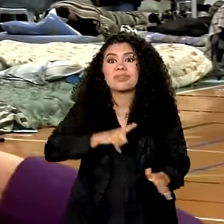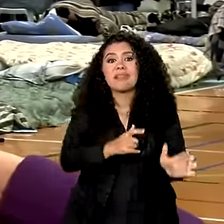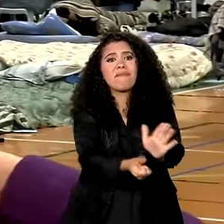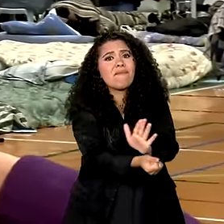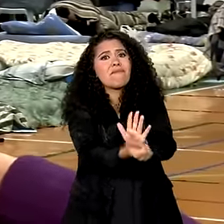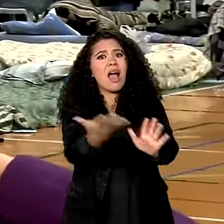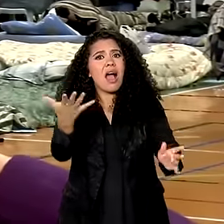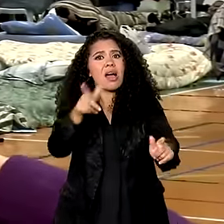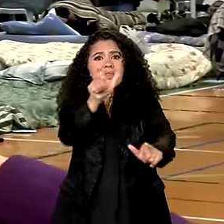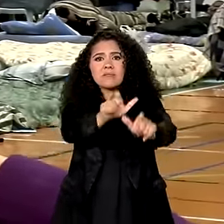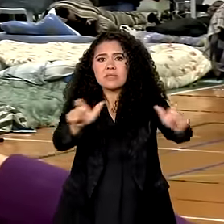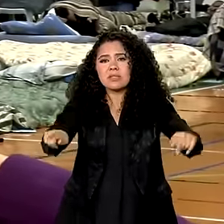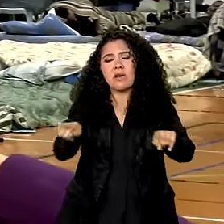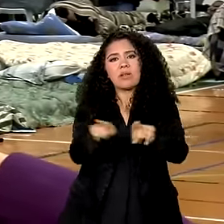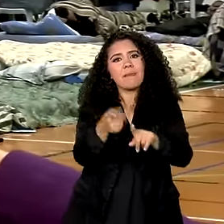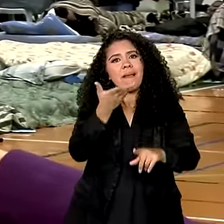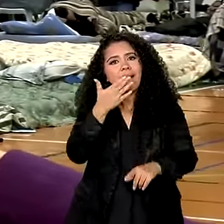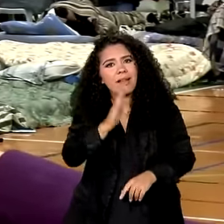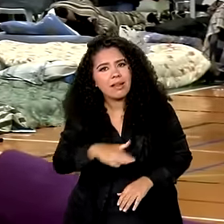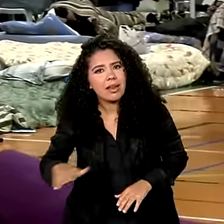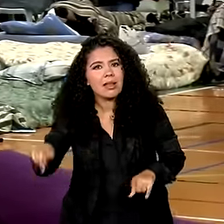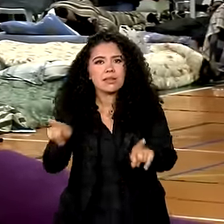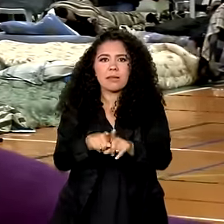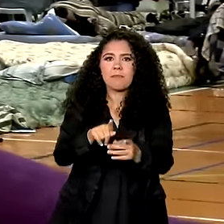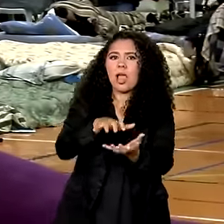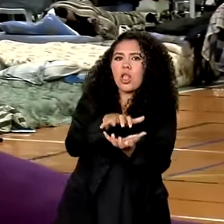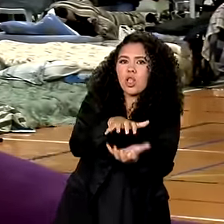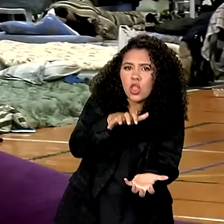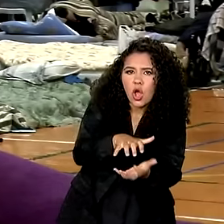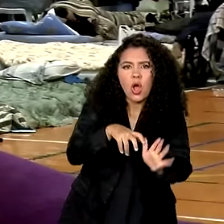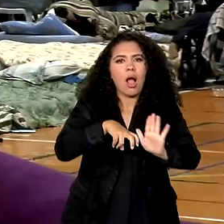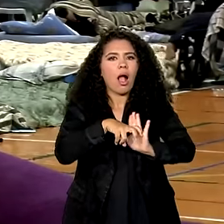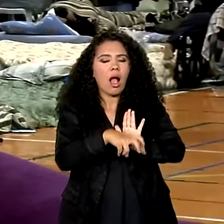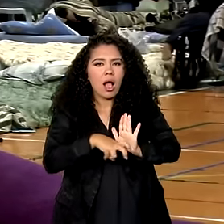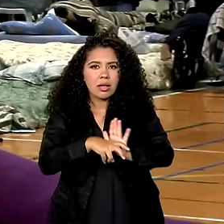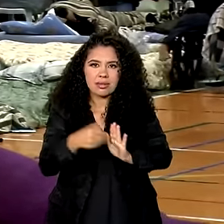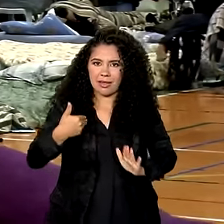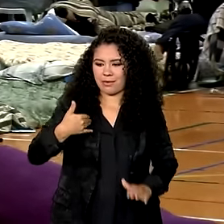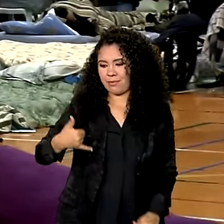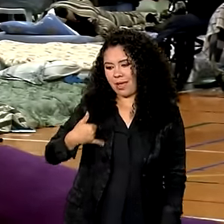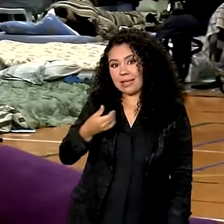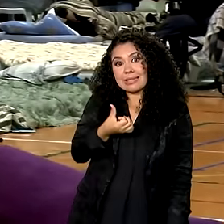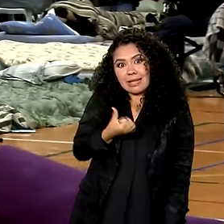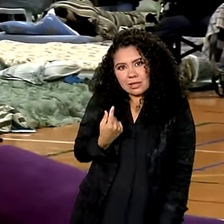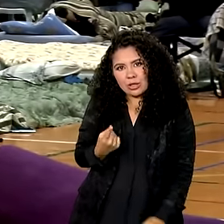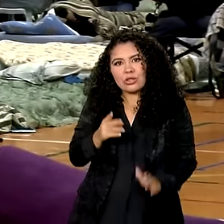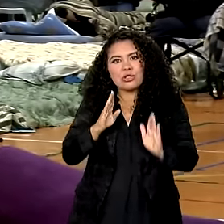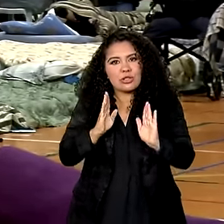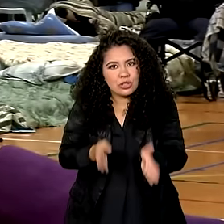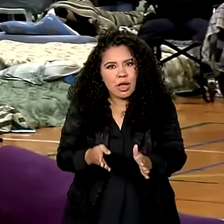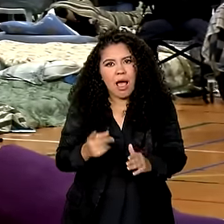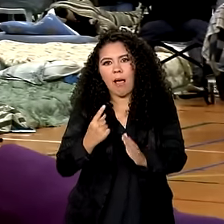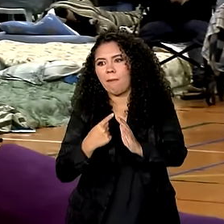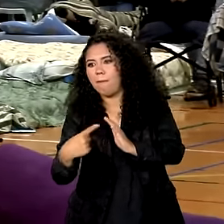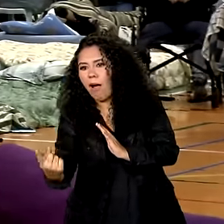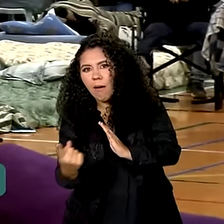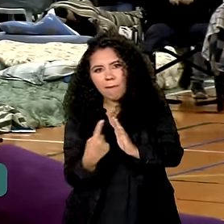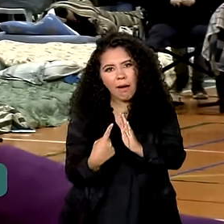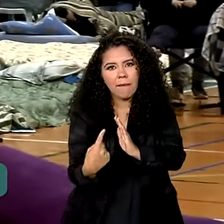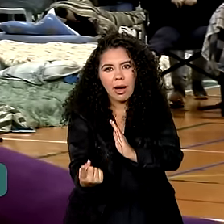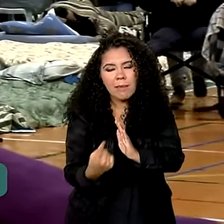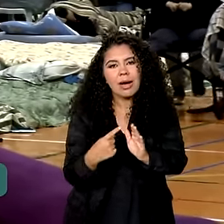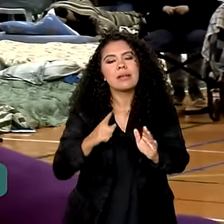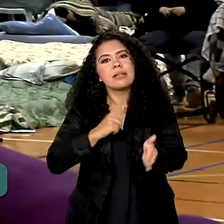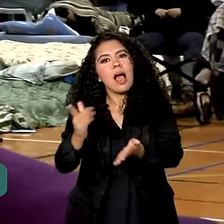tem milhares de pessoas aqui, crianças, idosos, cadeirantes, e eu, com meus 61 anos, e um entra e sai aqui. E algumas